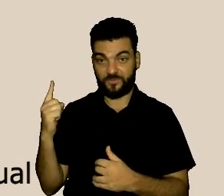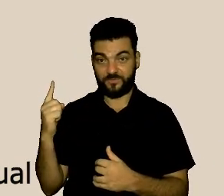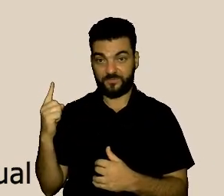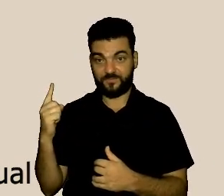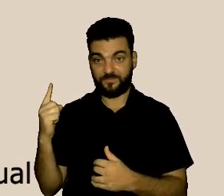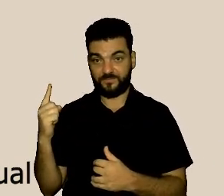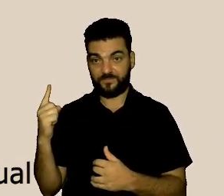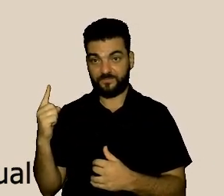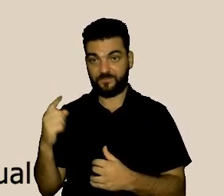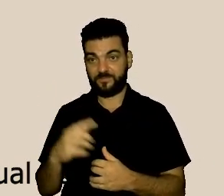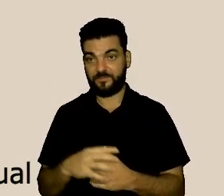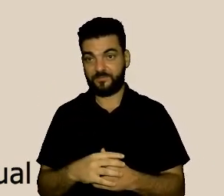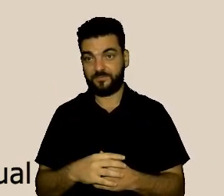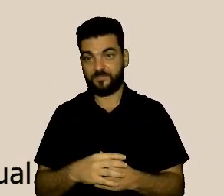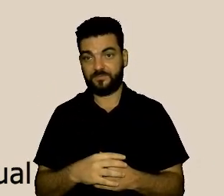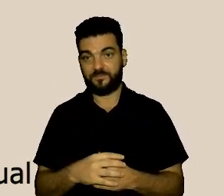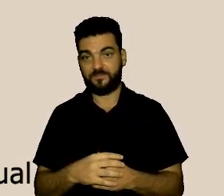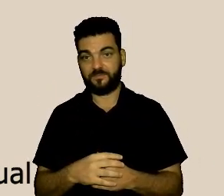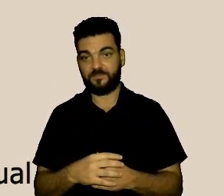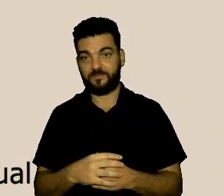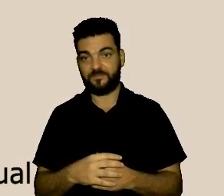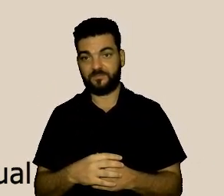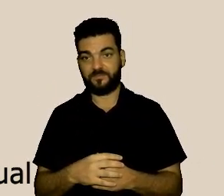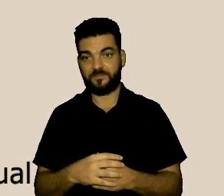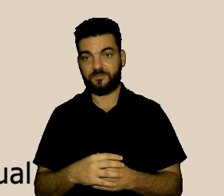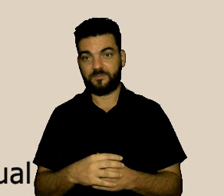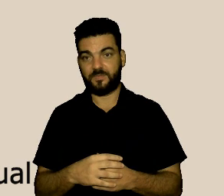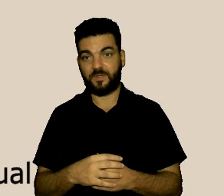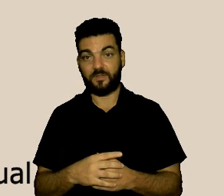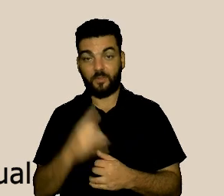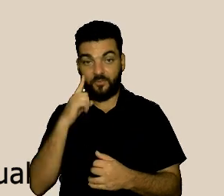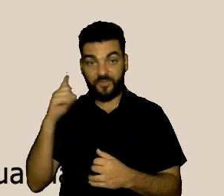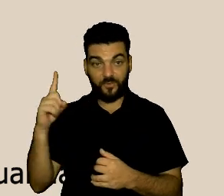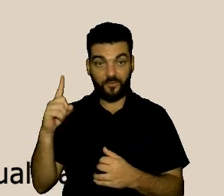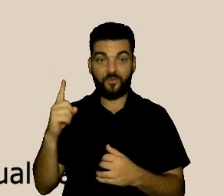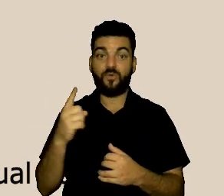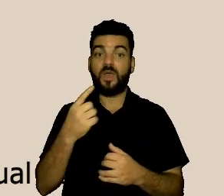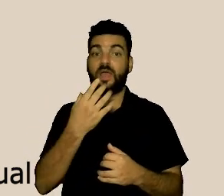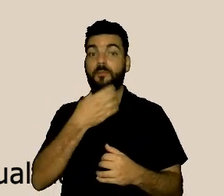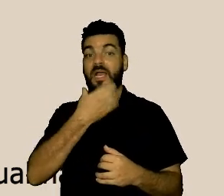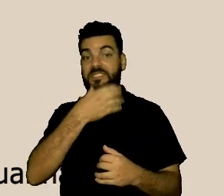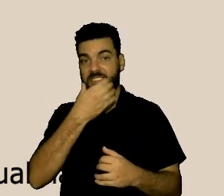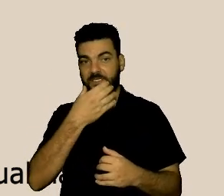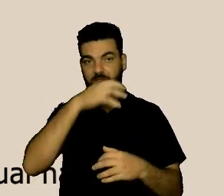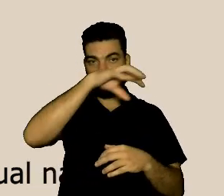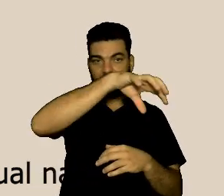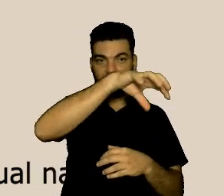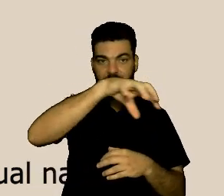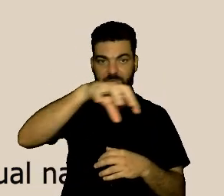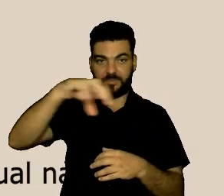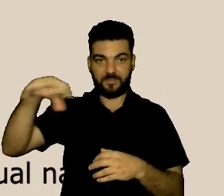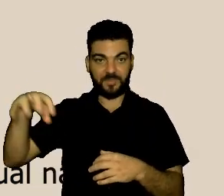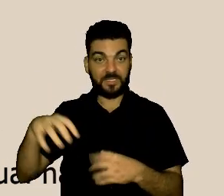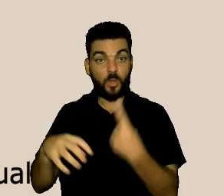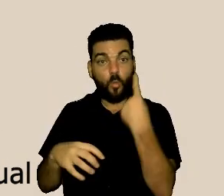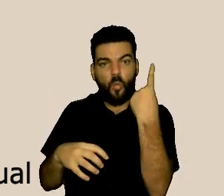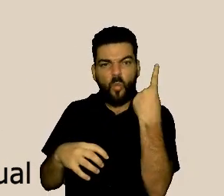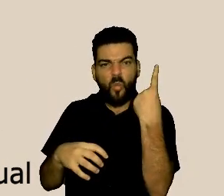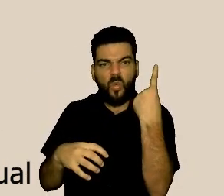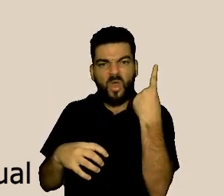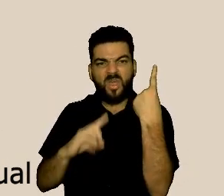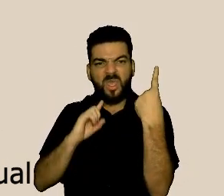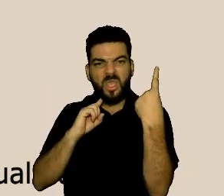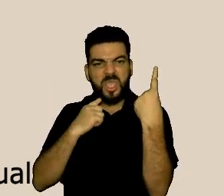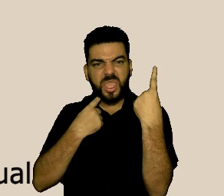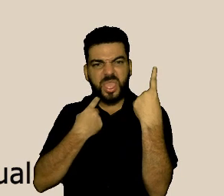nós identificamos aquilo que é tóxico, aquilo que está em desconformidade, aquilo que